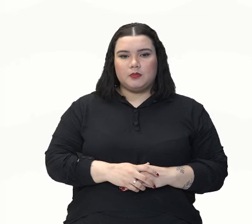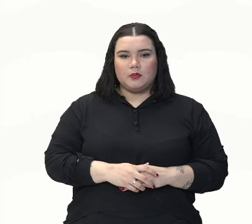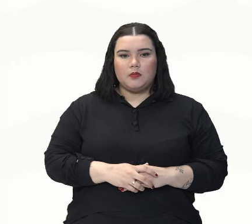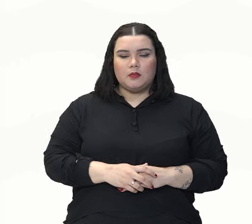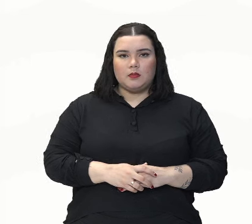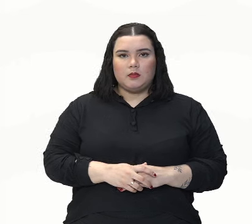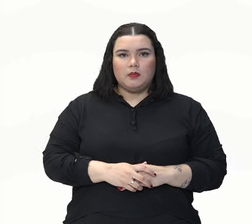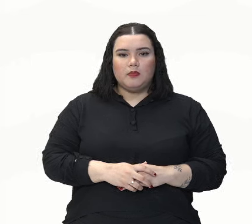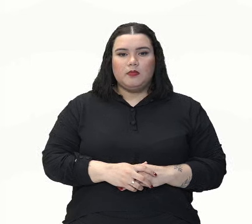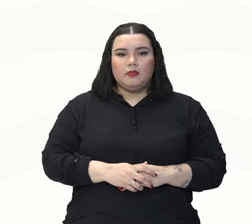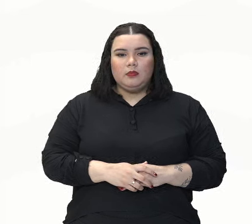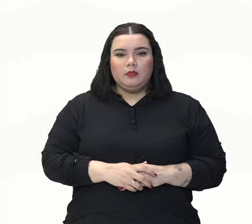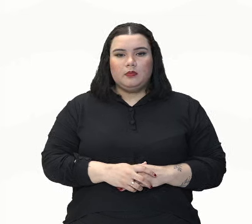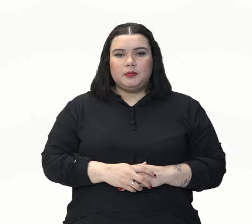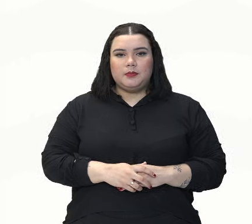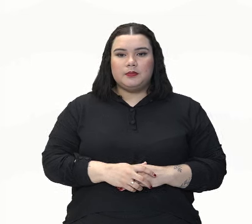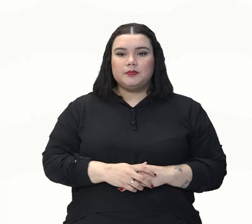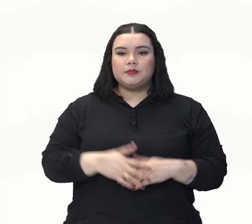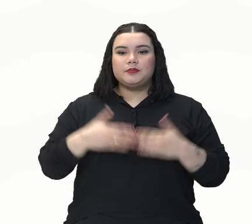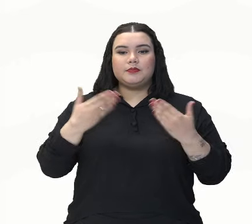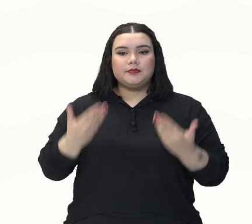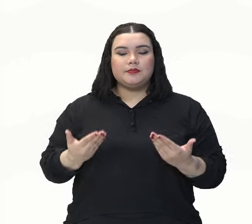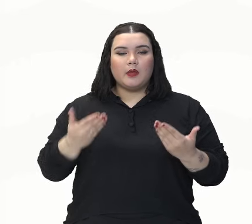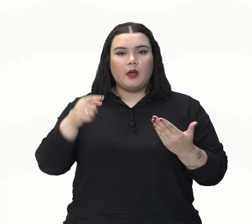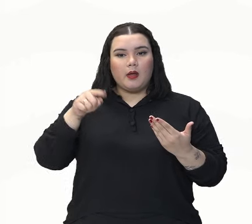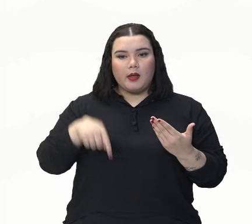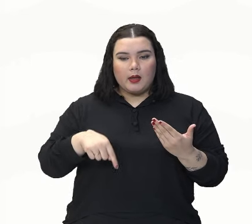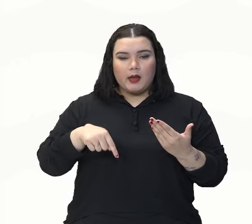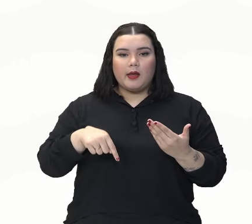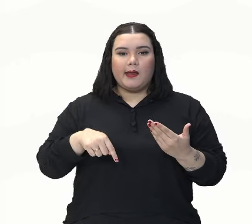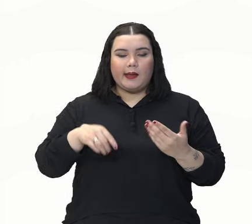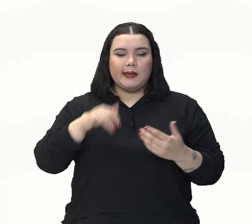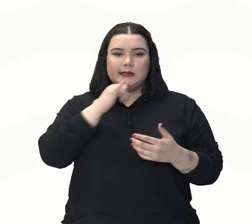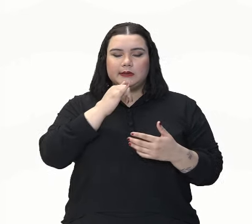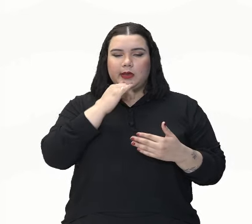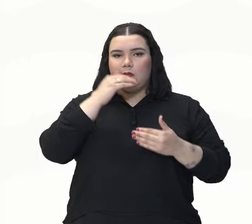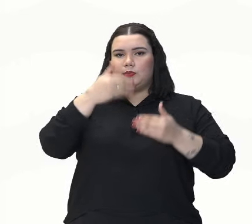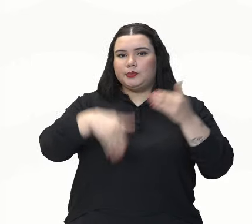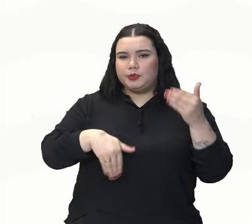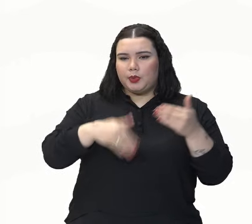se bicam. Então, é uma contradição.